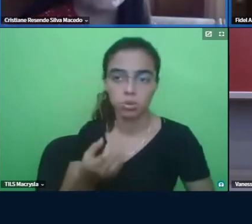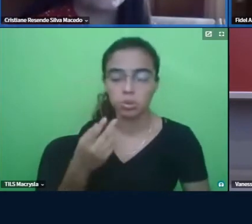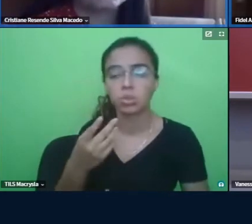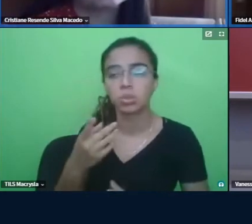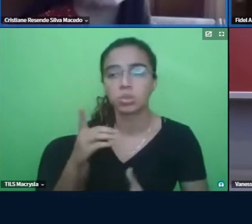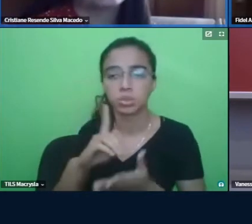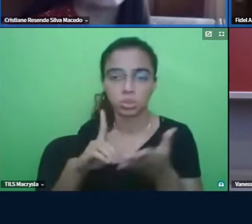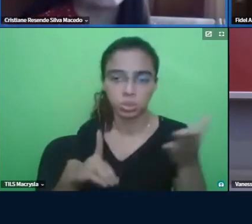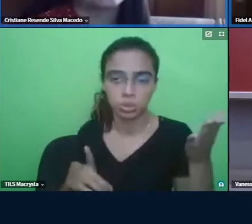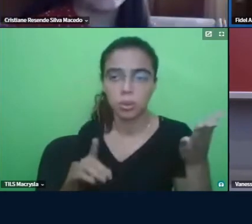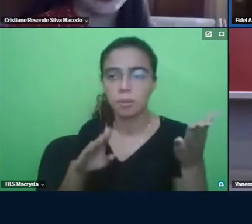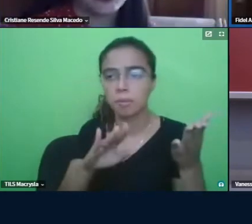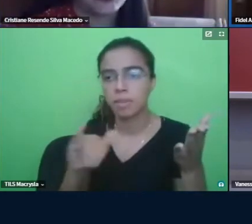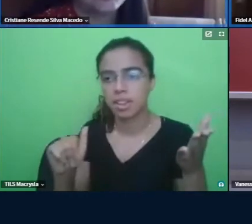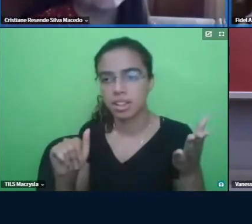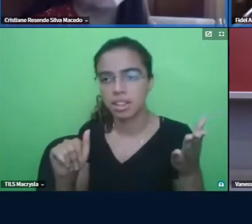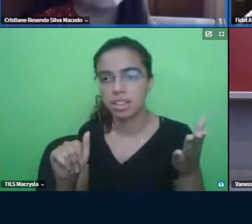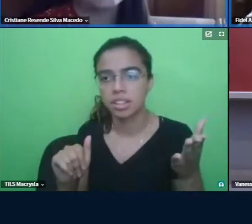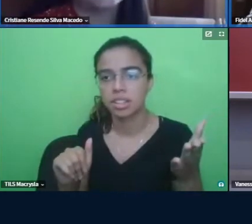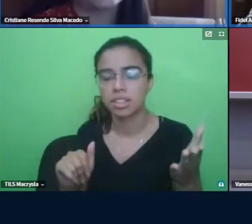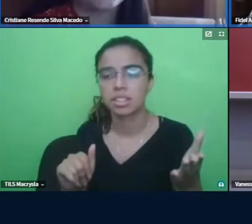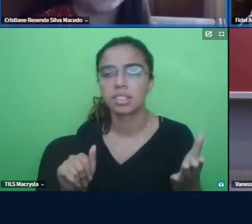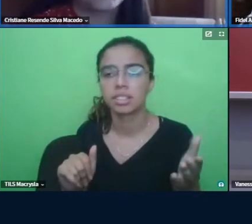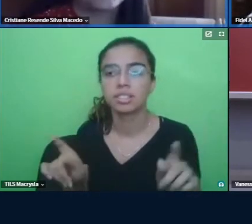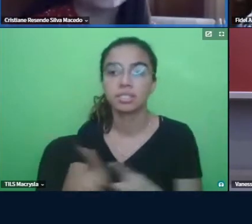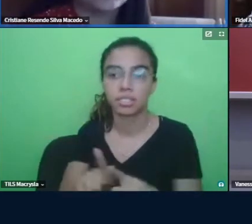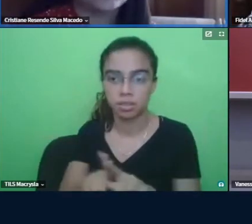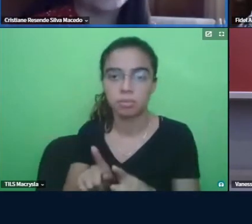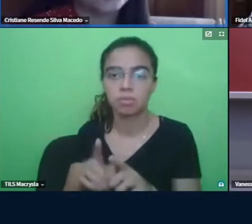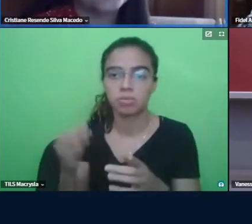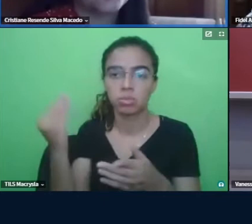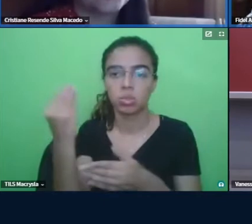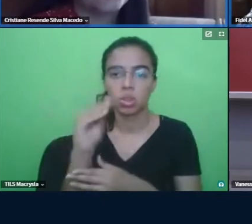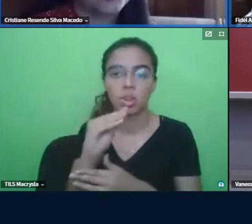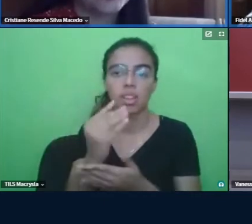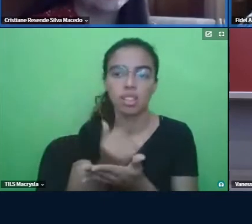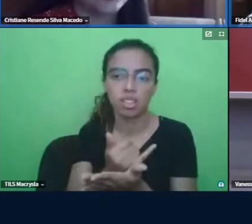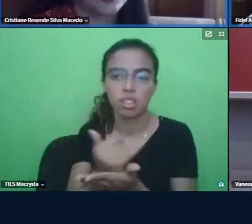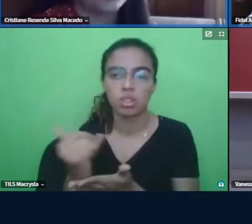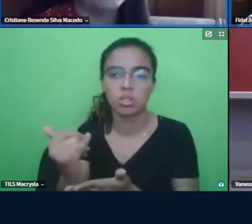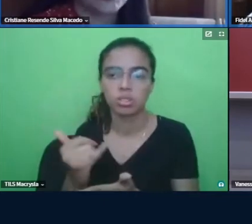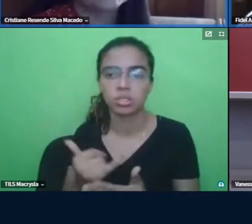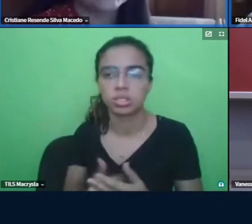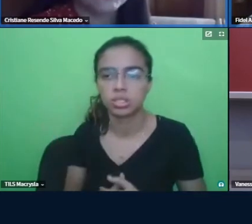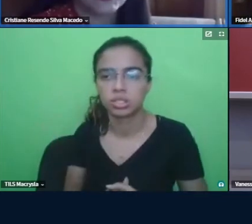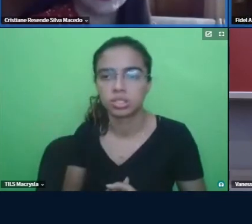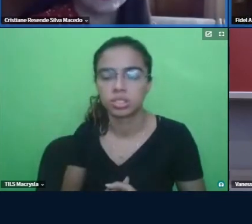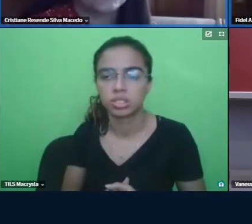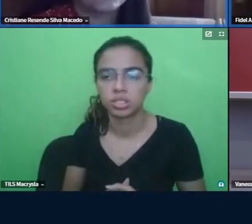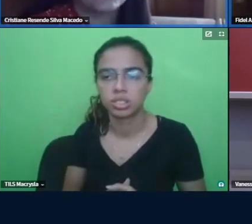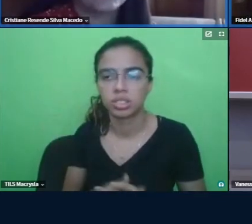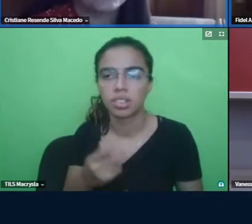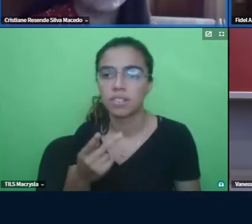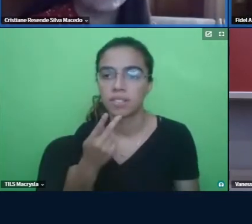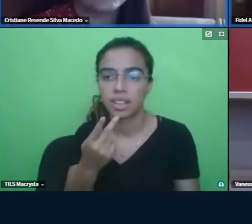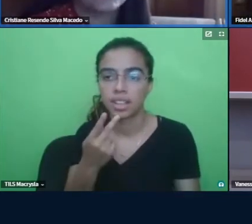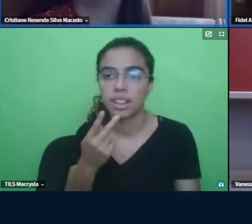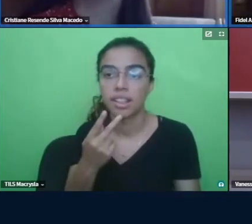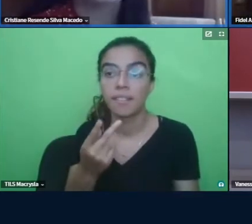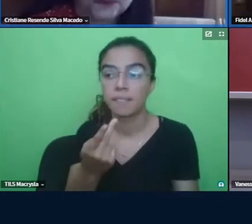justificadíssima aí pode colocar na introdução também ah tá bom coloca na introdução que as falas ficam